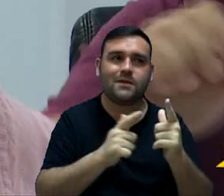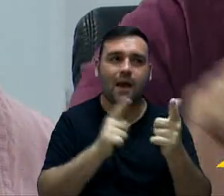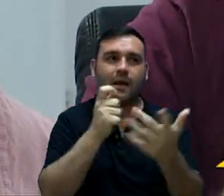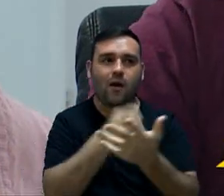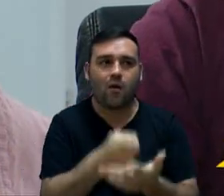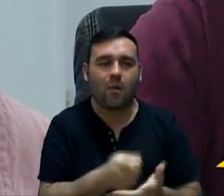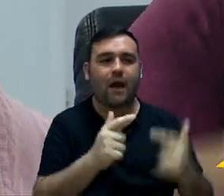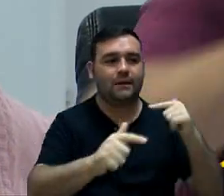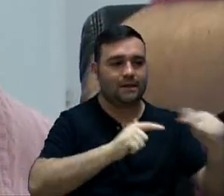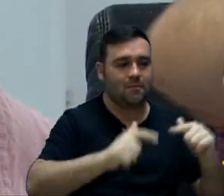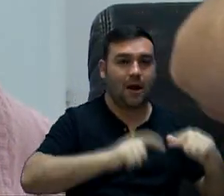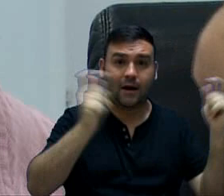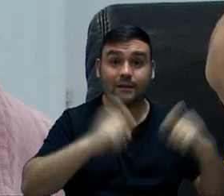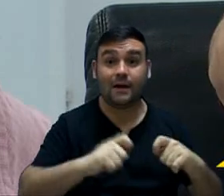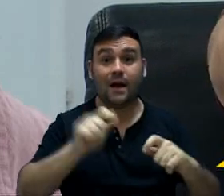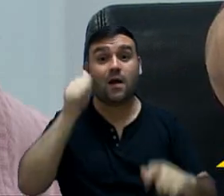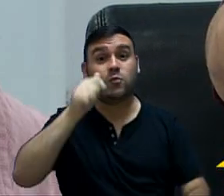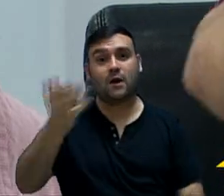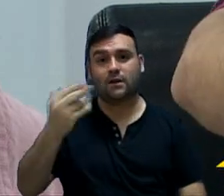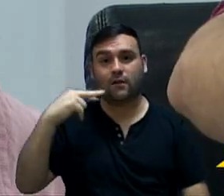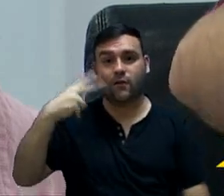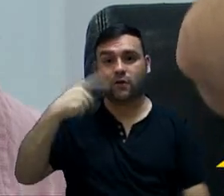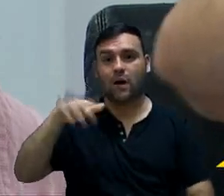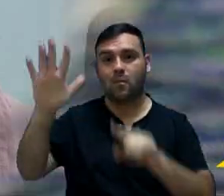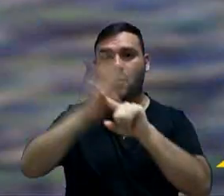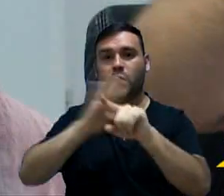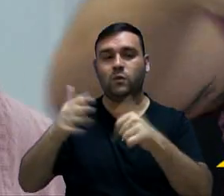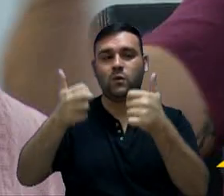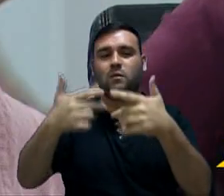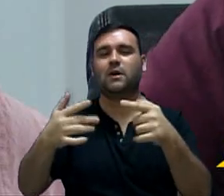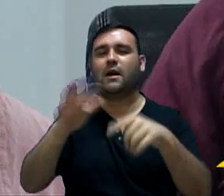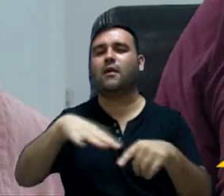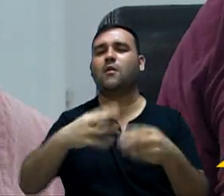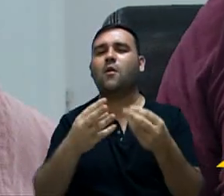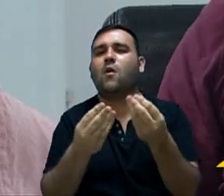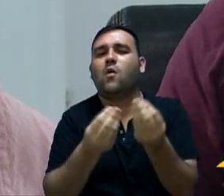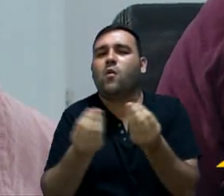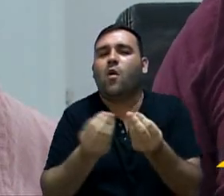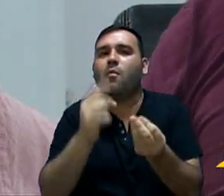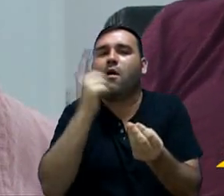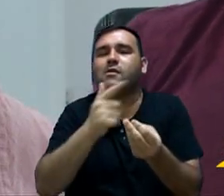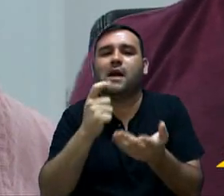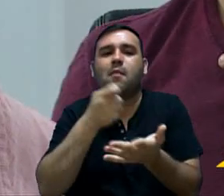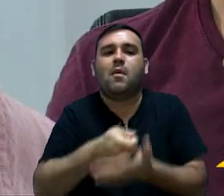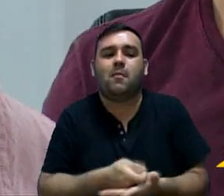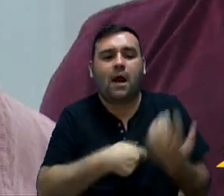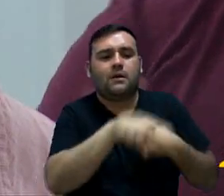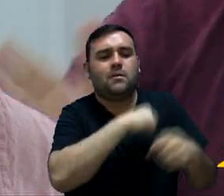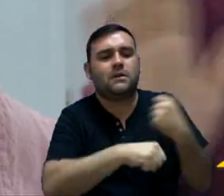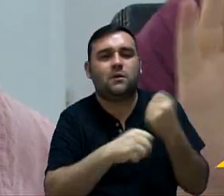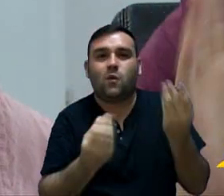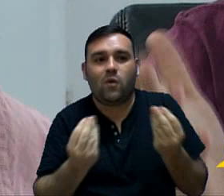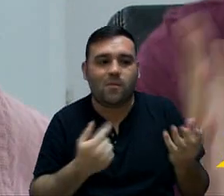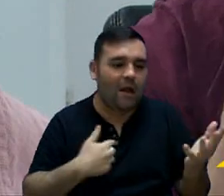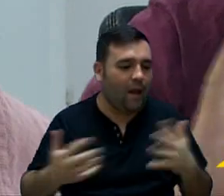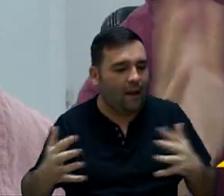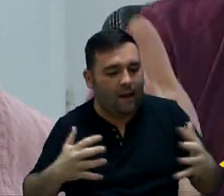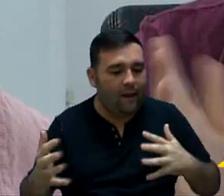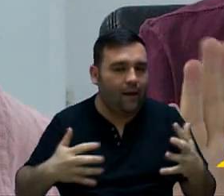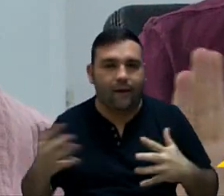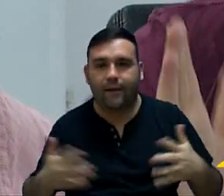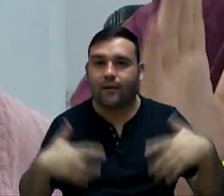conseguir trabalhar. Aí, quando a vereadora Yara pergunta, olha, como é que chegou as contas do ano passado? Ah, peraí, não